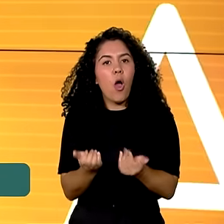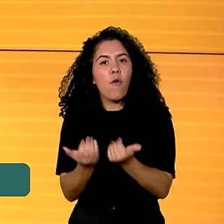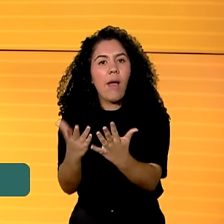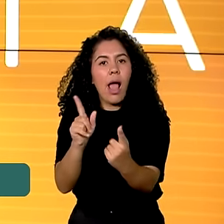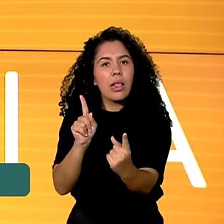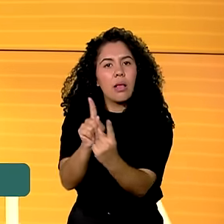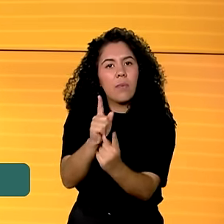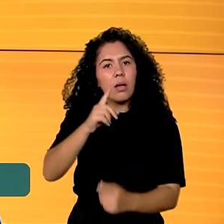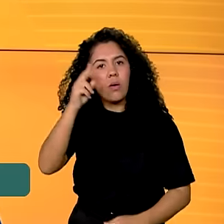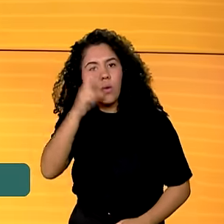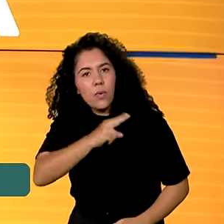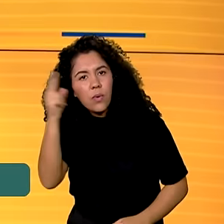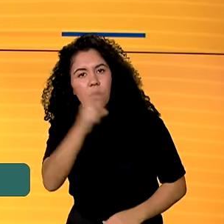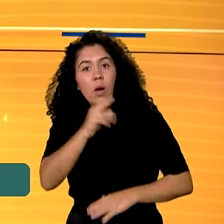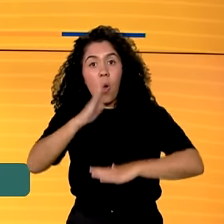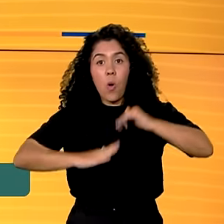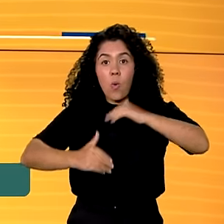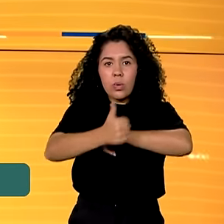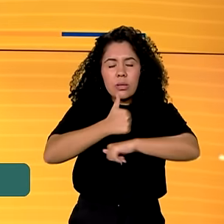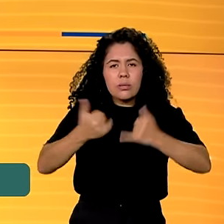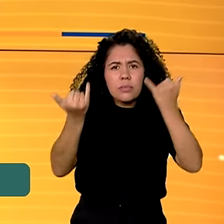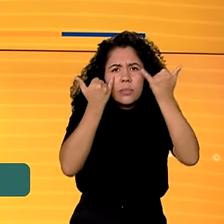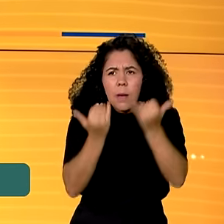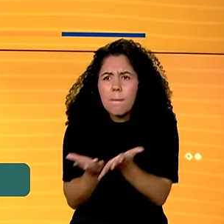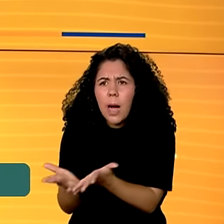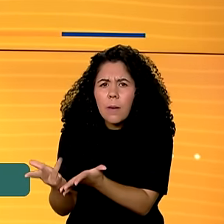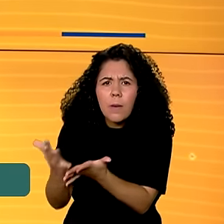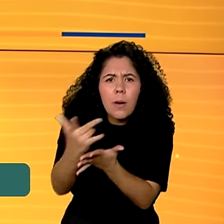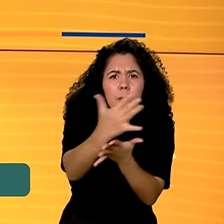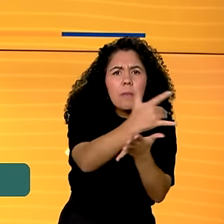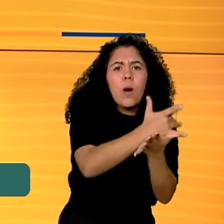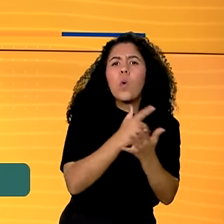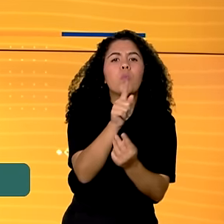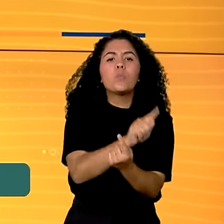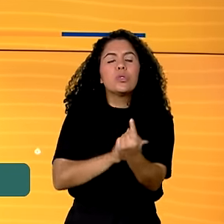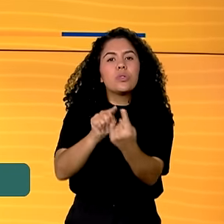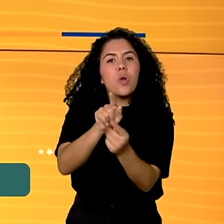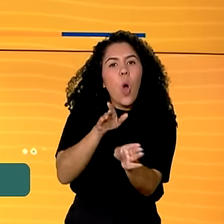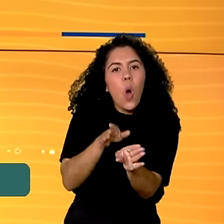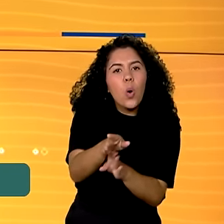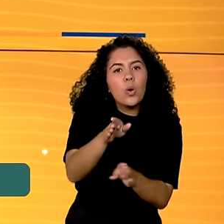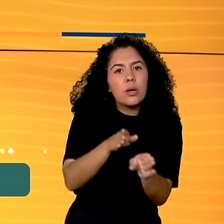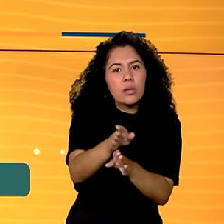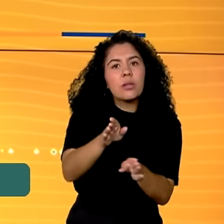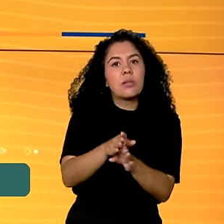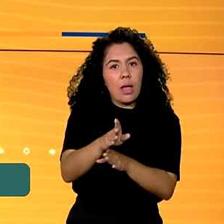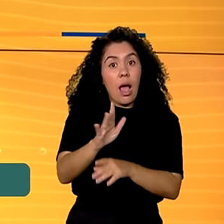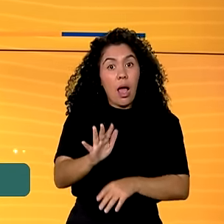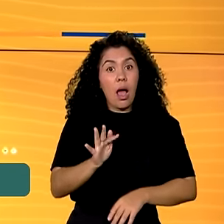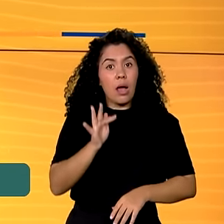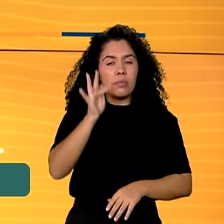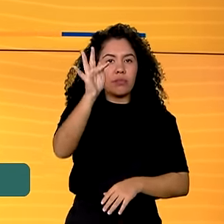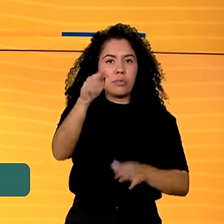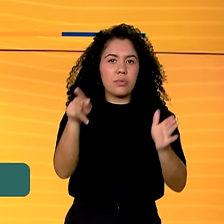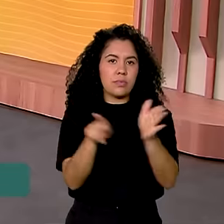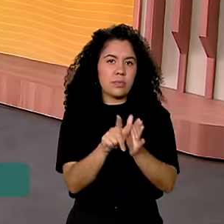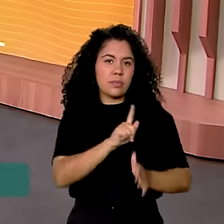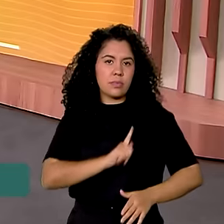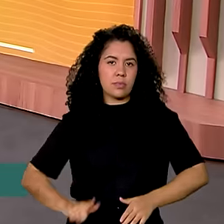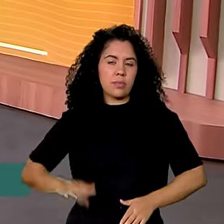emergenciais, os profissionais irão mapear o fenômeno com o objetivo de orientar futuras ações do governo federal.